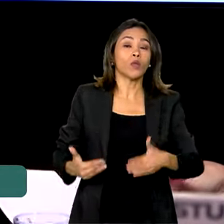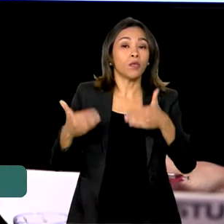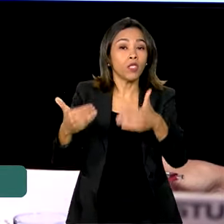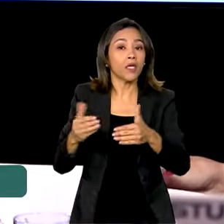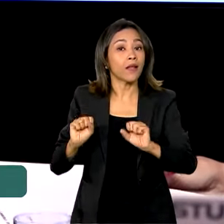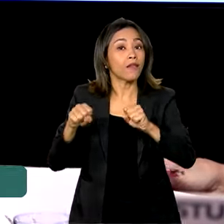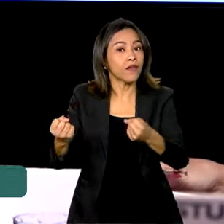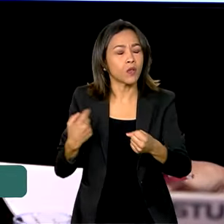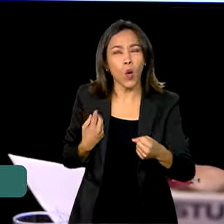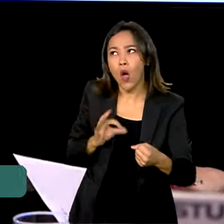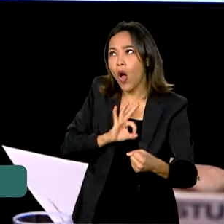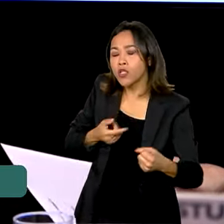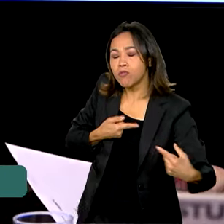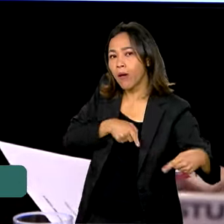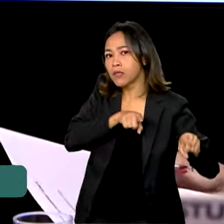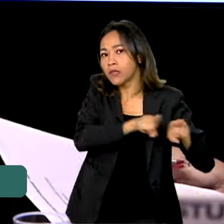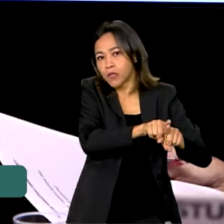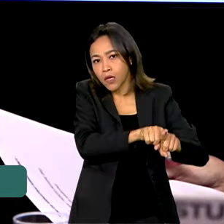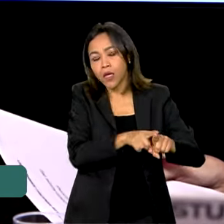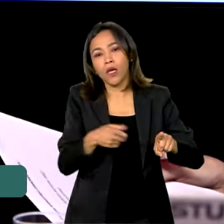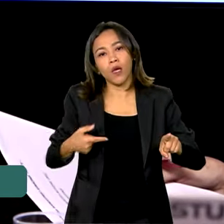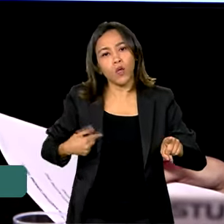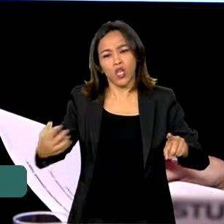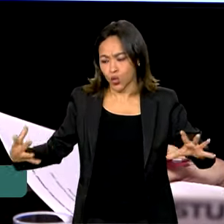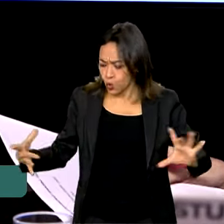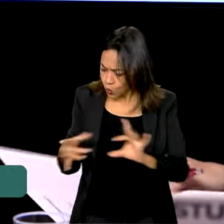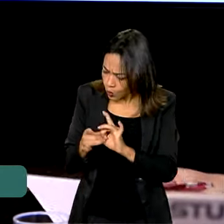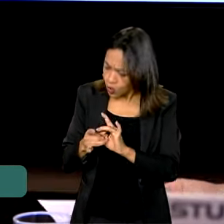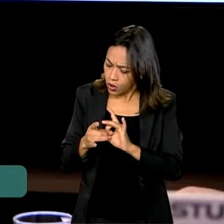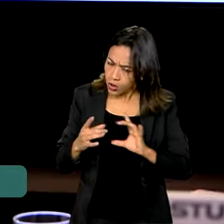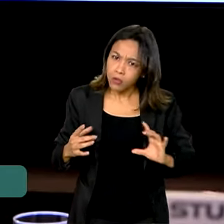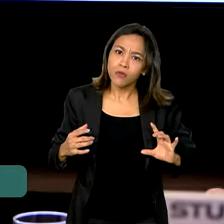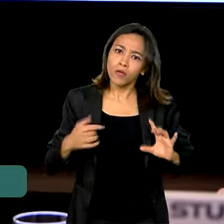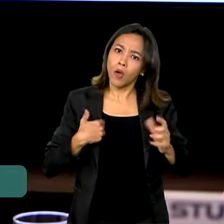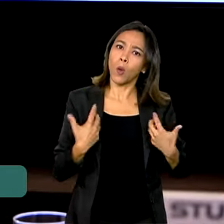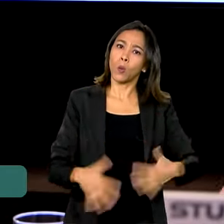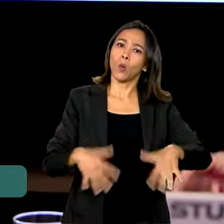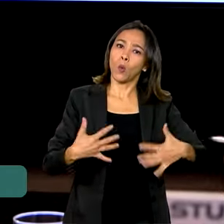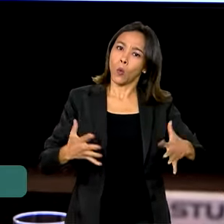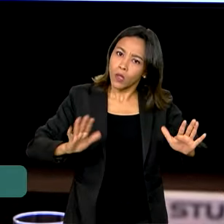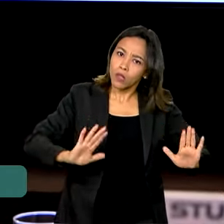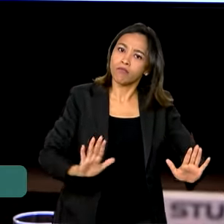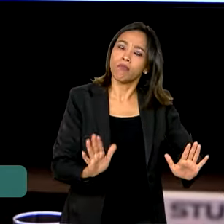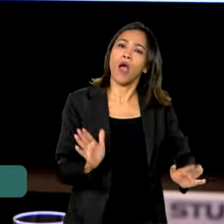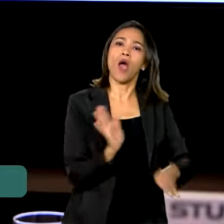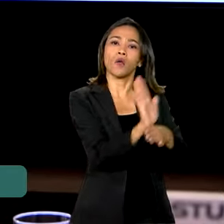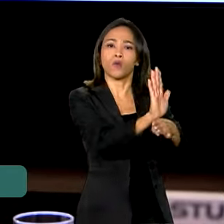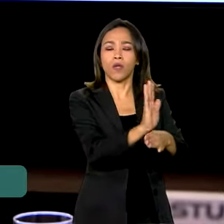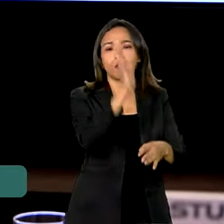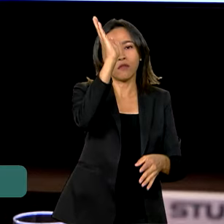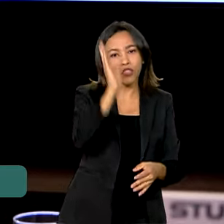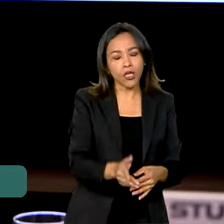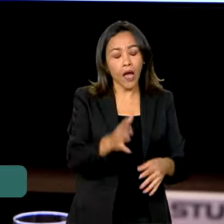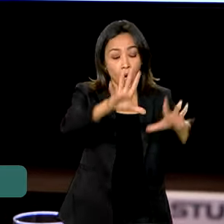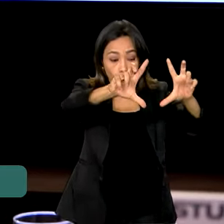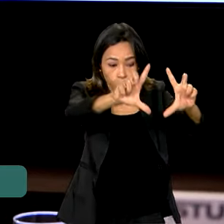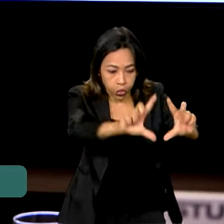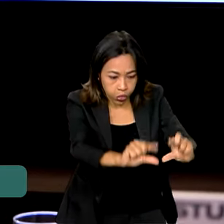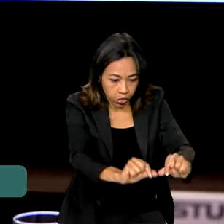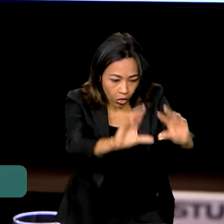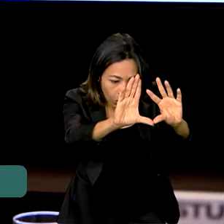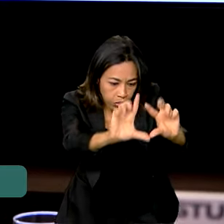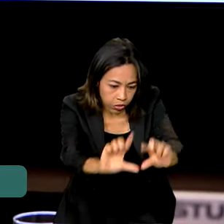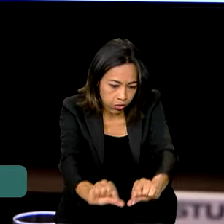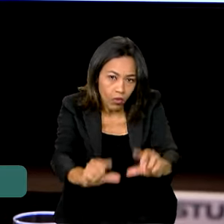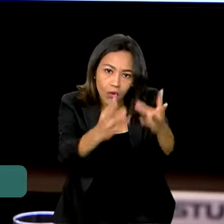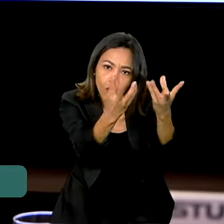parceiro, é importante reforçar, que é a união de esforços que está fazendo a diferença. Nós já debelamos a maioria dos focos de incêndio no